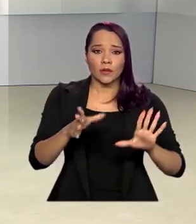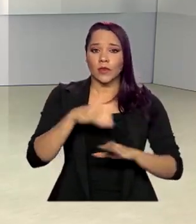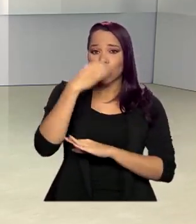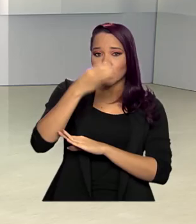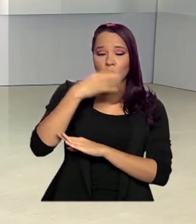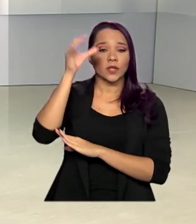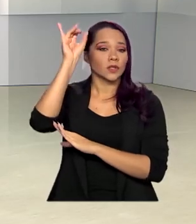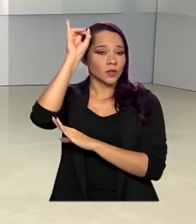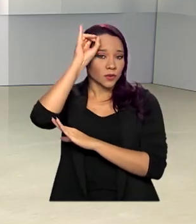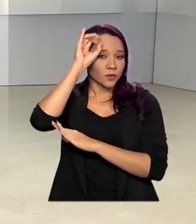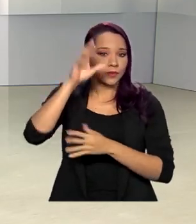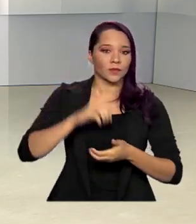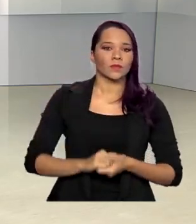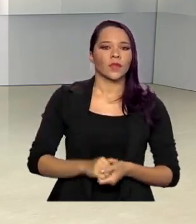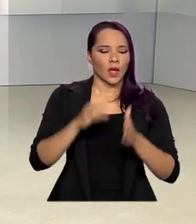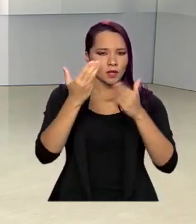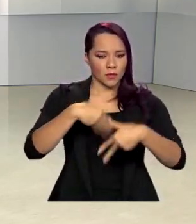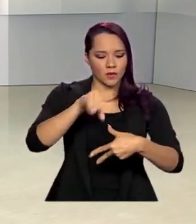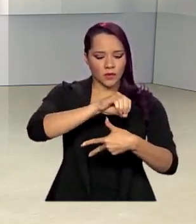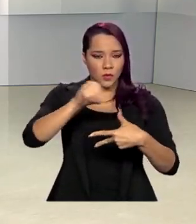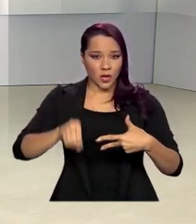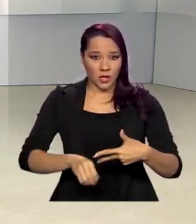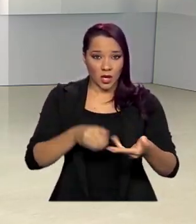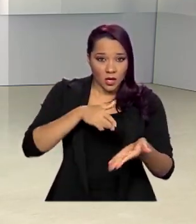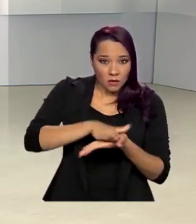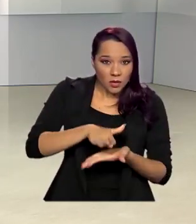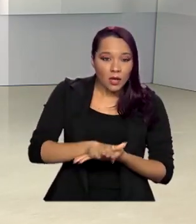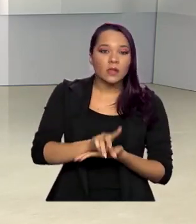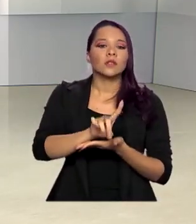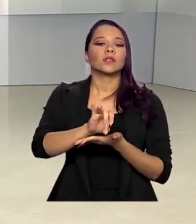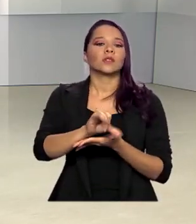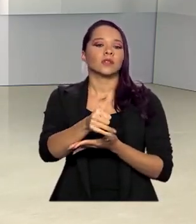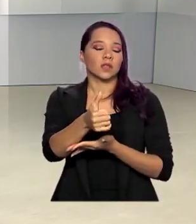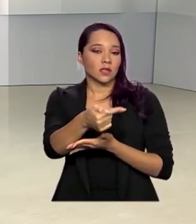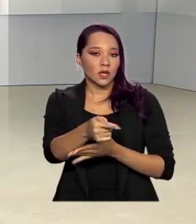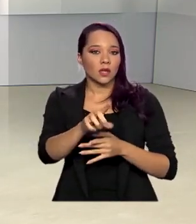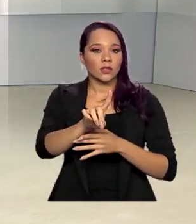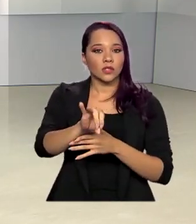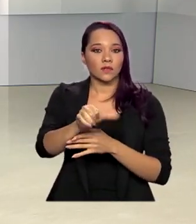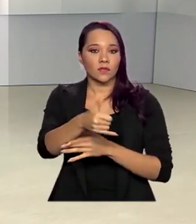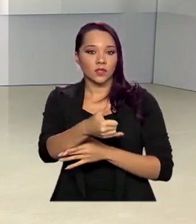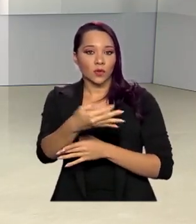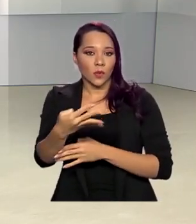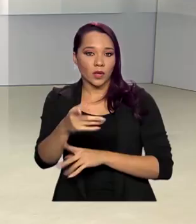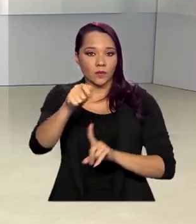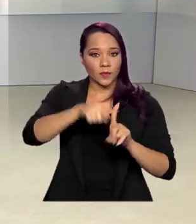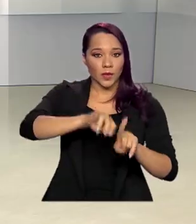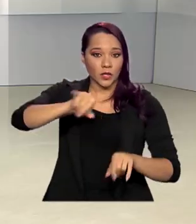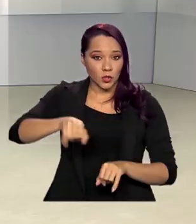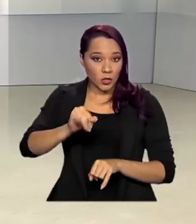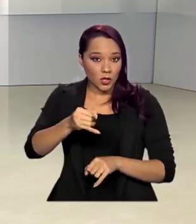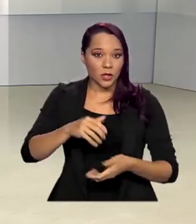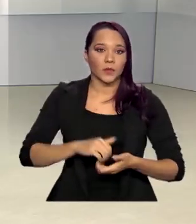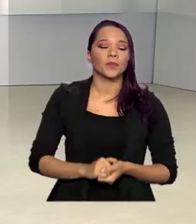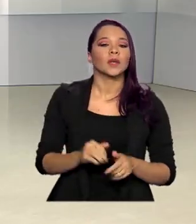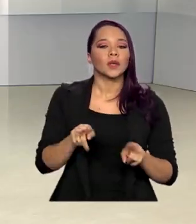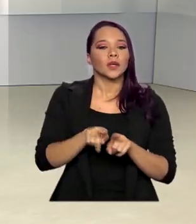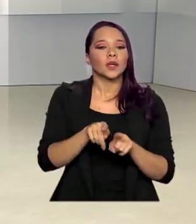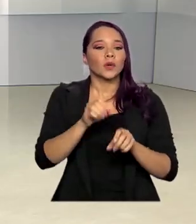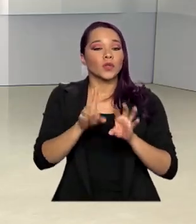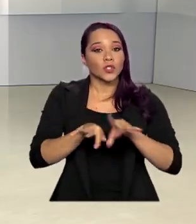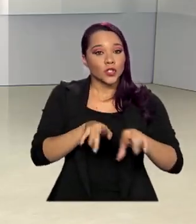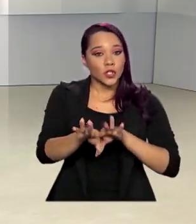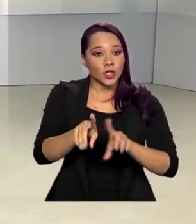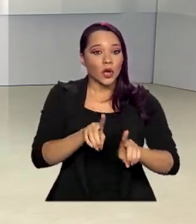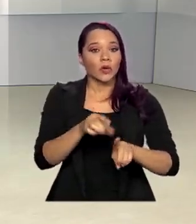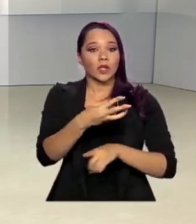As provas do Enem impresso serão em 17 e 24 de janeiro e o Enem digital em 31 de janeiro